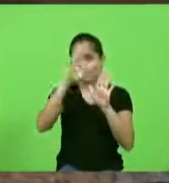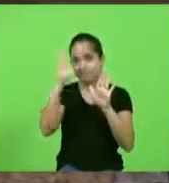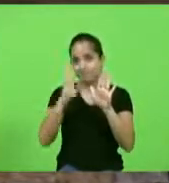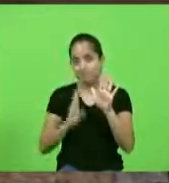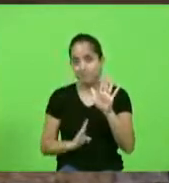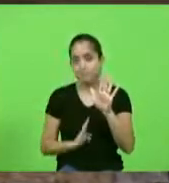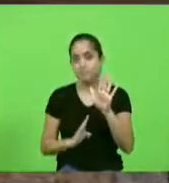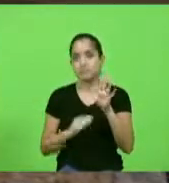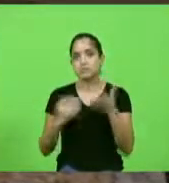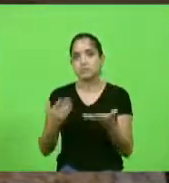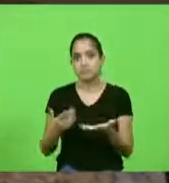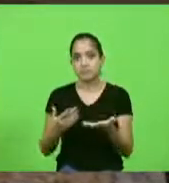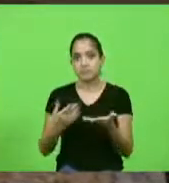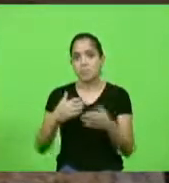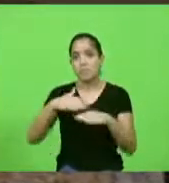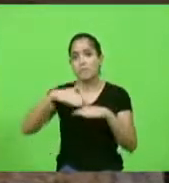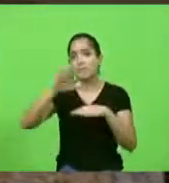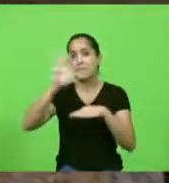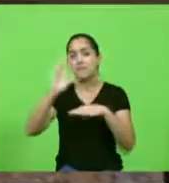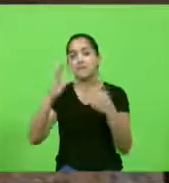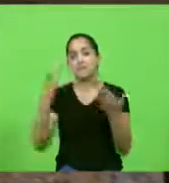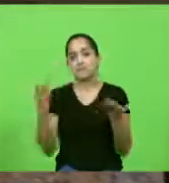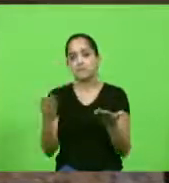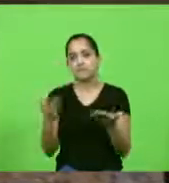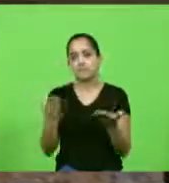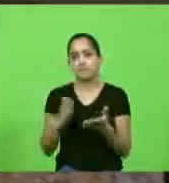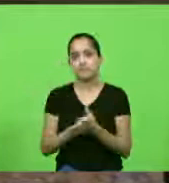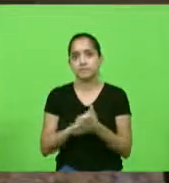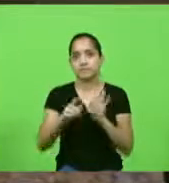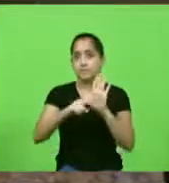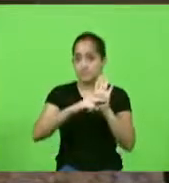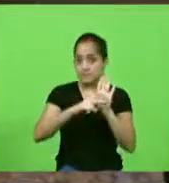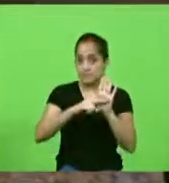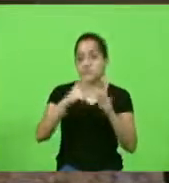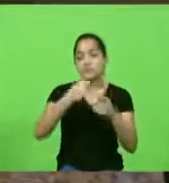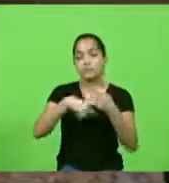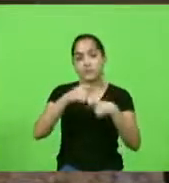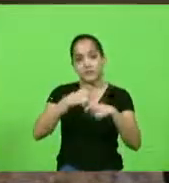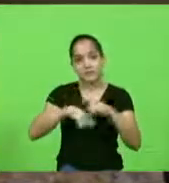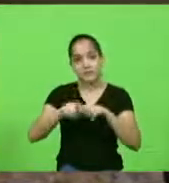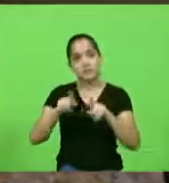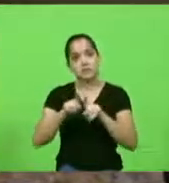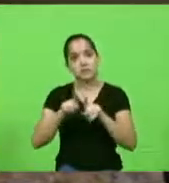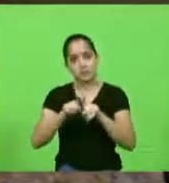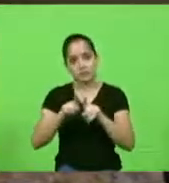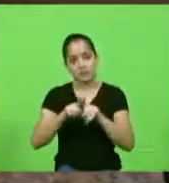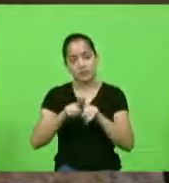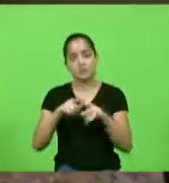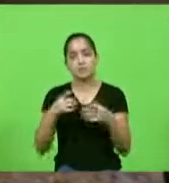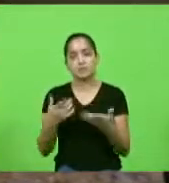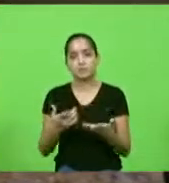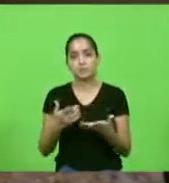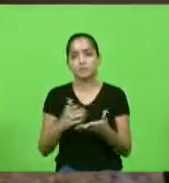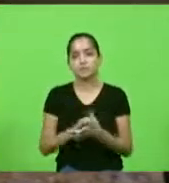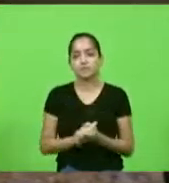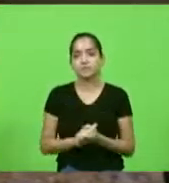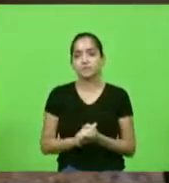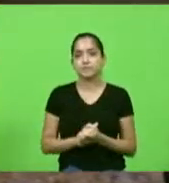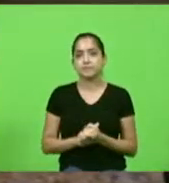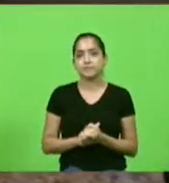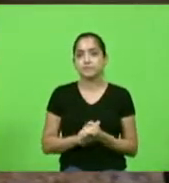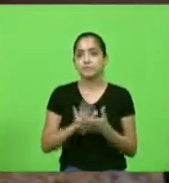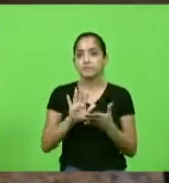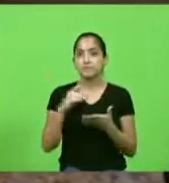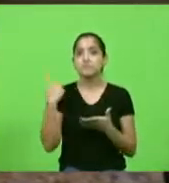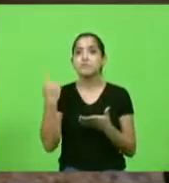o maior déficit per capita atuarial o maior déficit financeiro atuarial o maior déficit financeiro também e nós